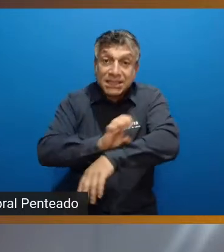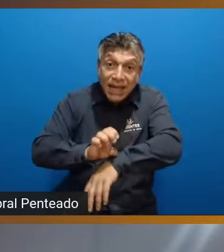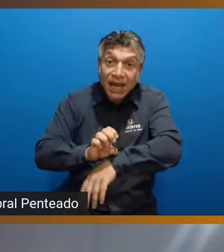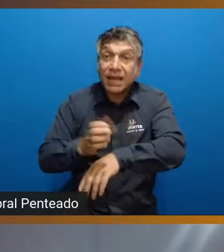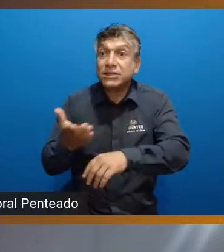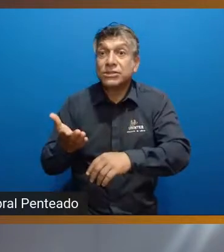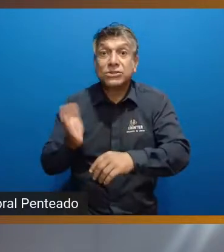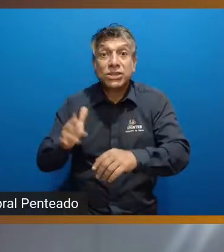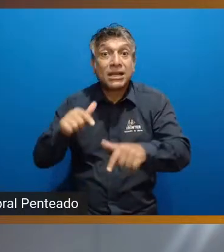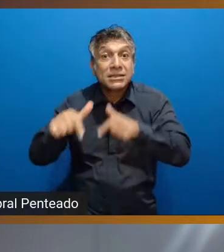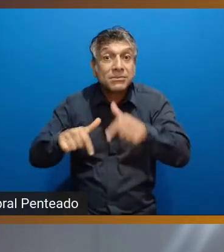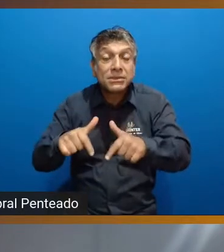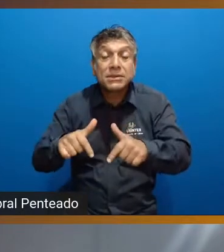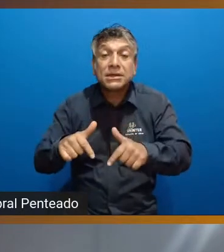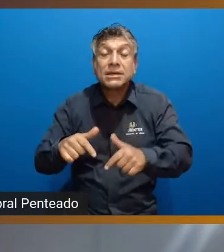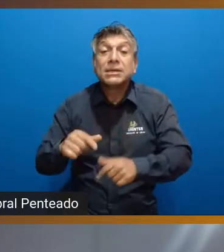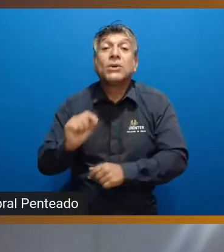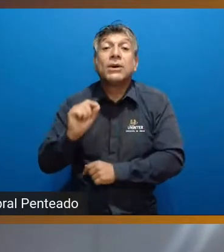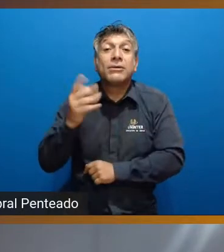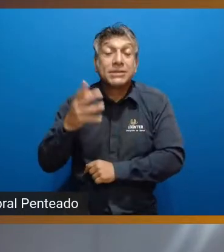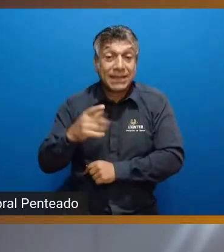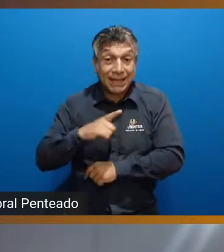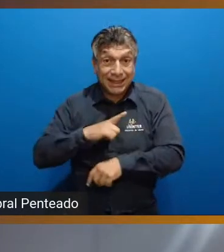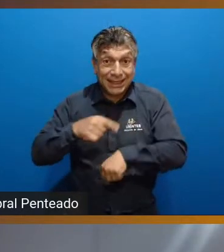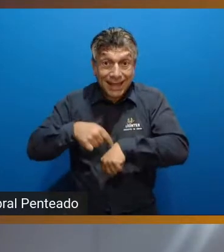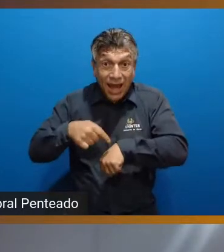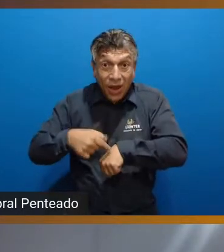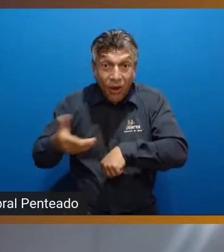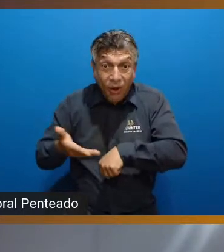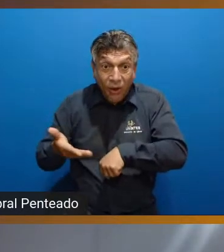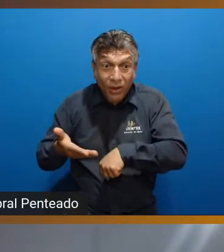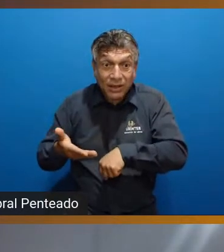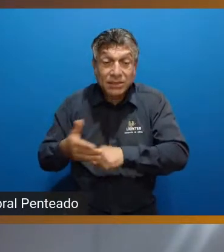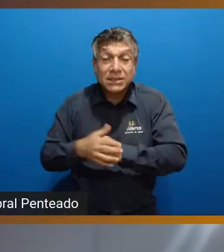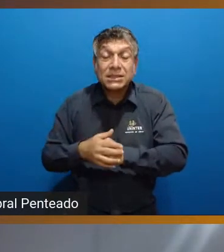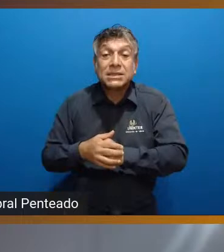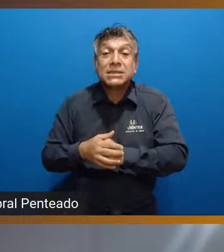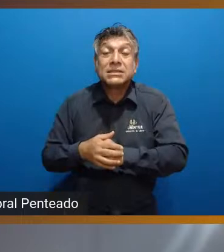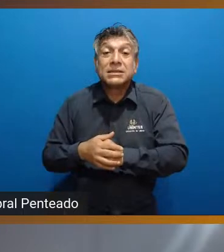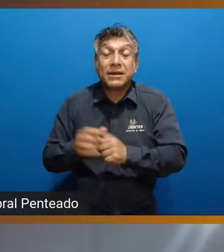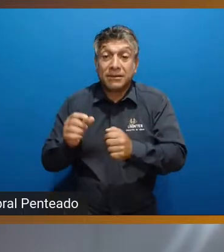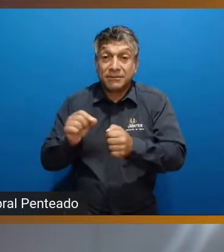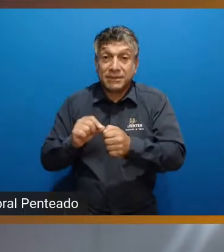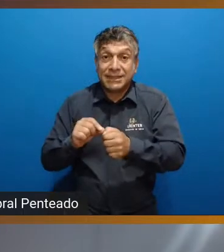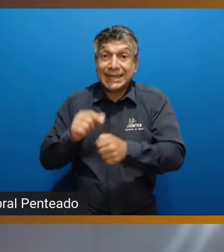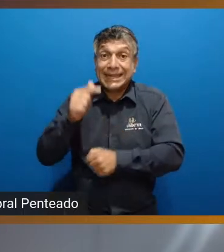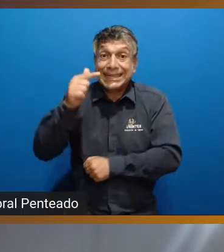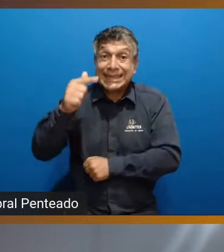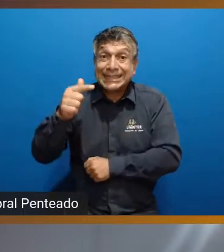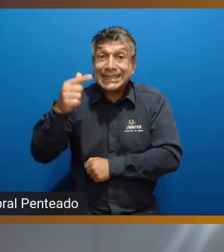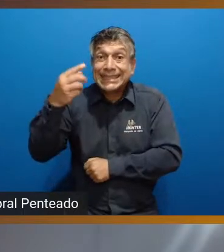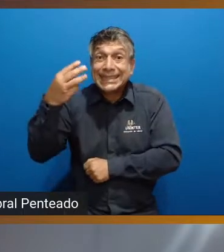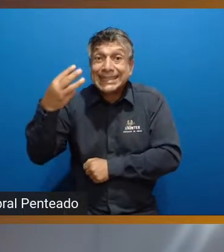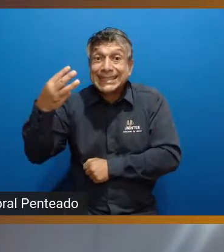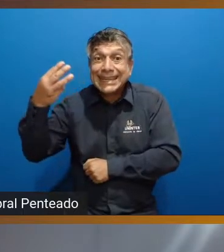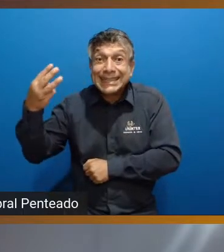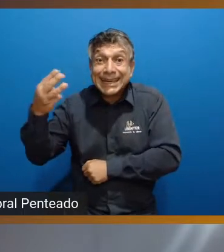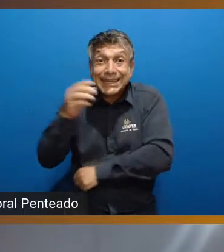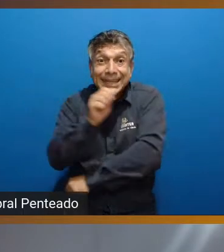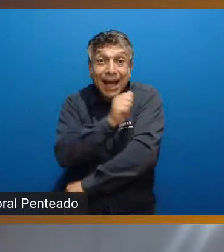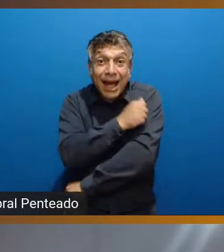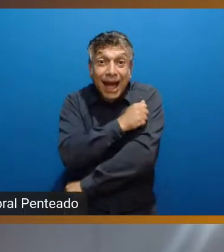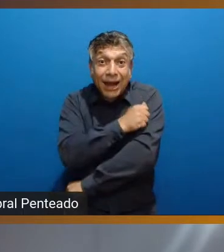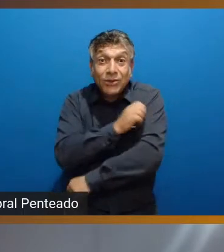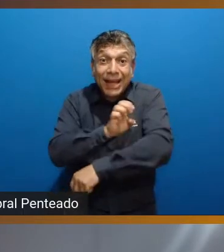física, eu tenho exatamente nesse momento alunos ativos fazendo estágio, 733 alunos fazendo estágio